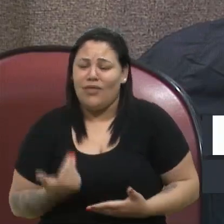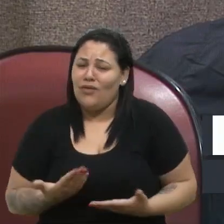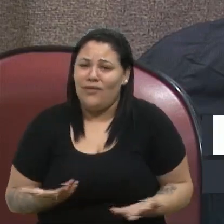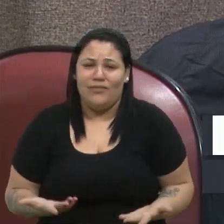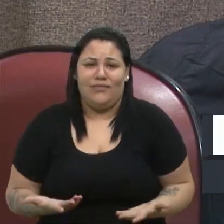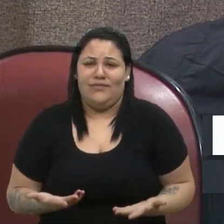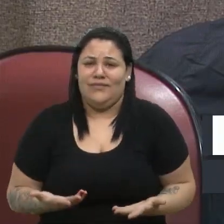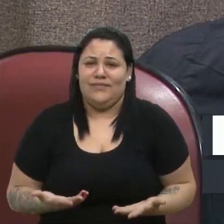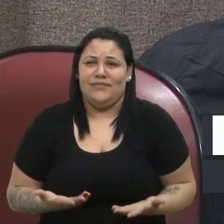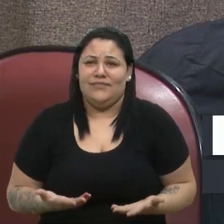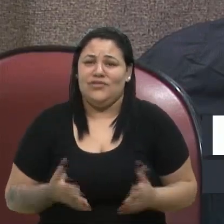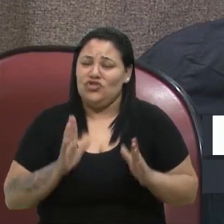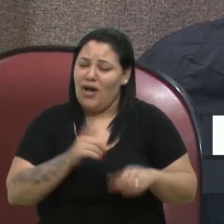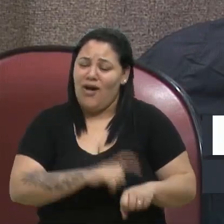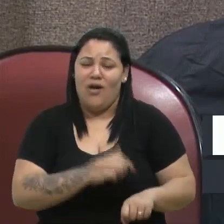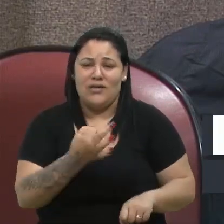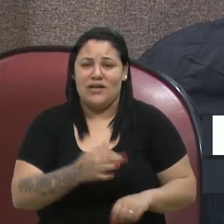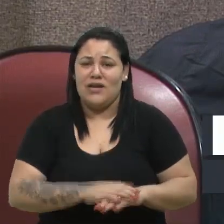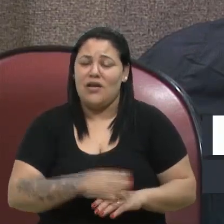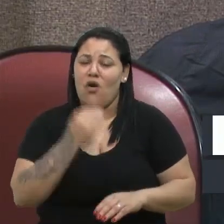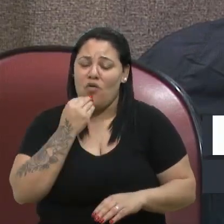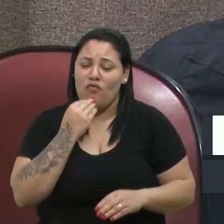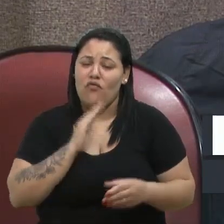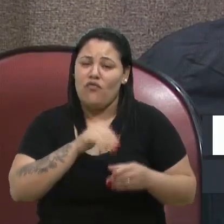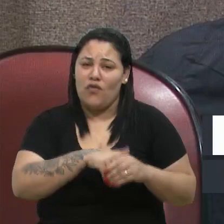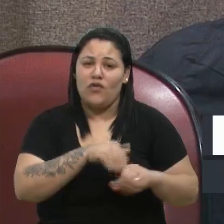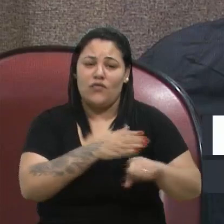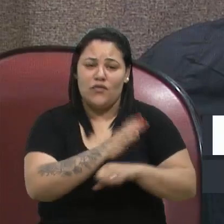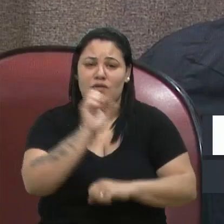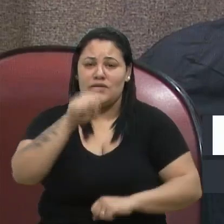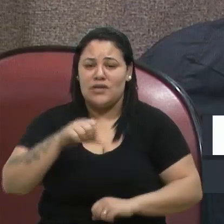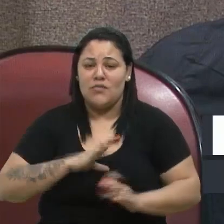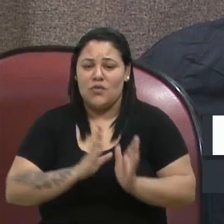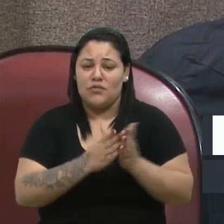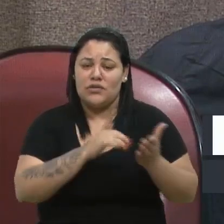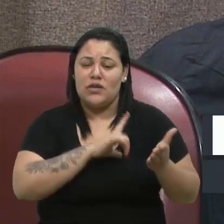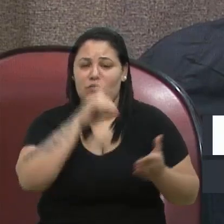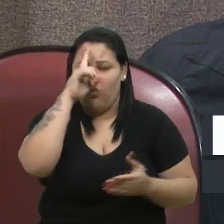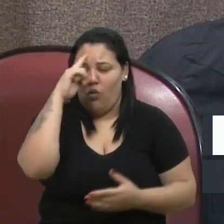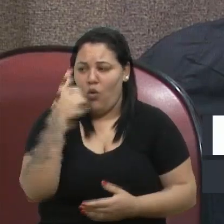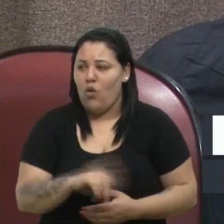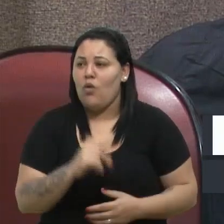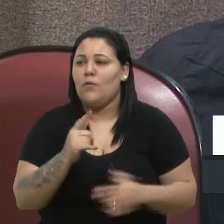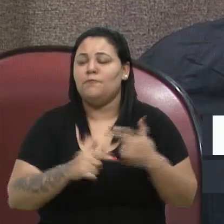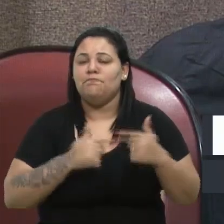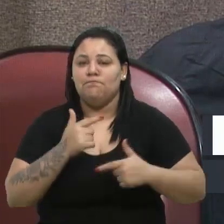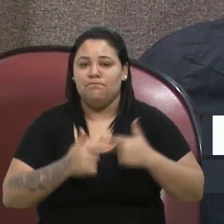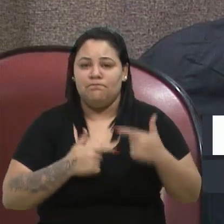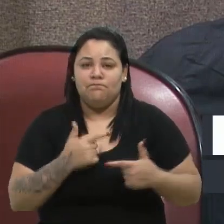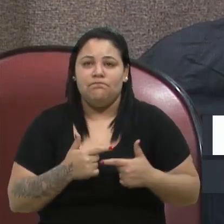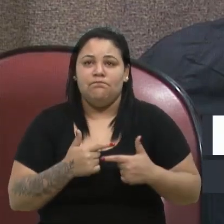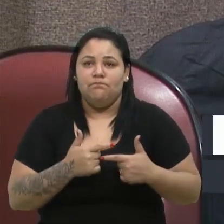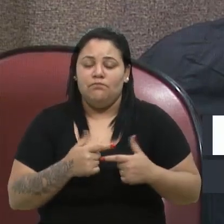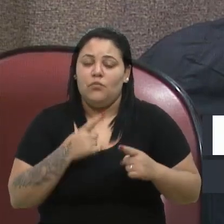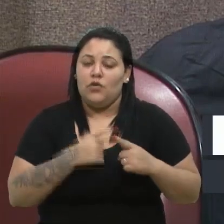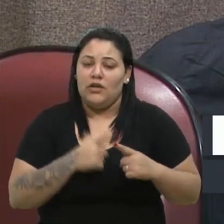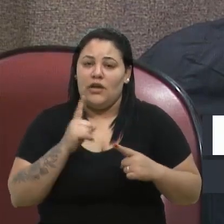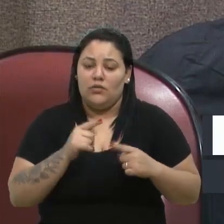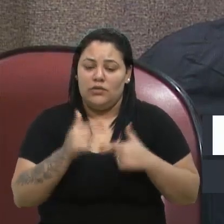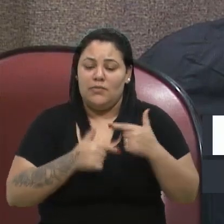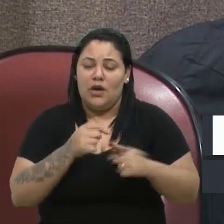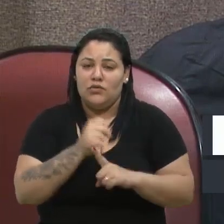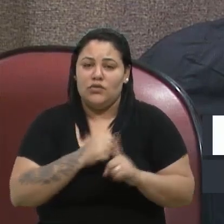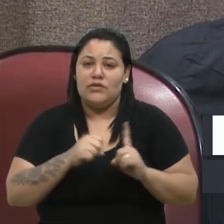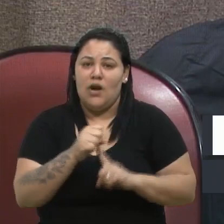obviamente, votarei favorável e é uma comissão que terá muito trabalho pela frente porque é um trabalho social extremamente